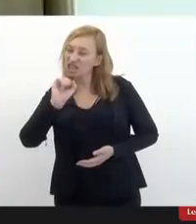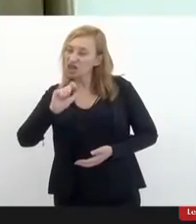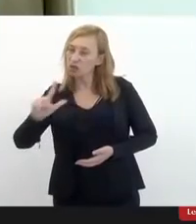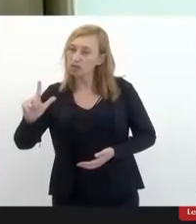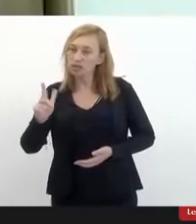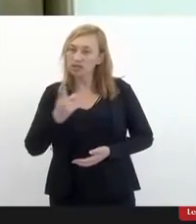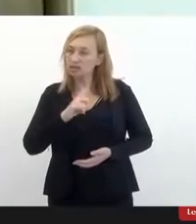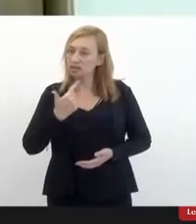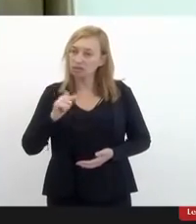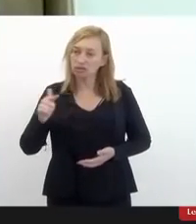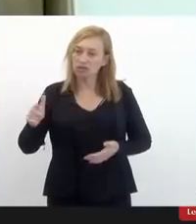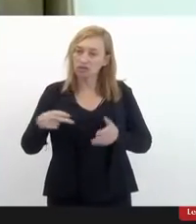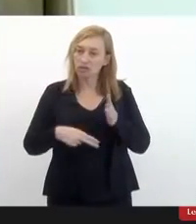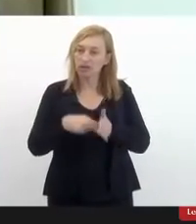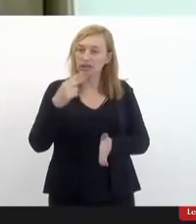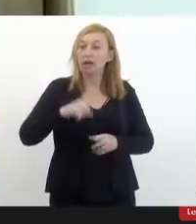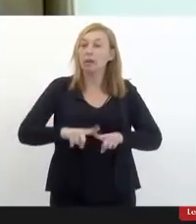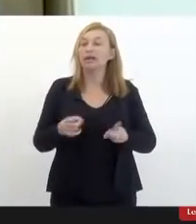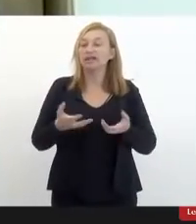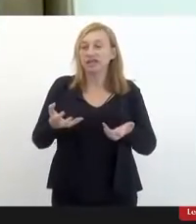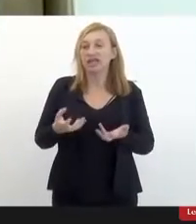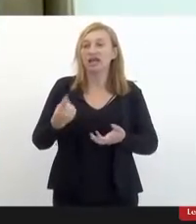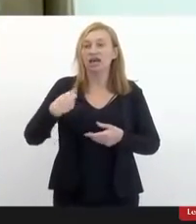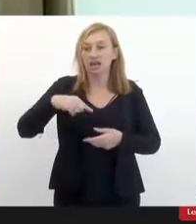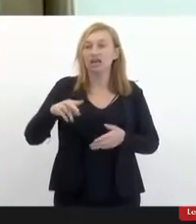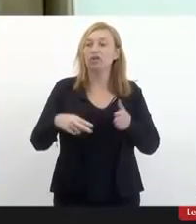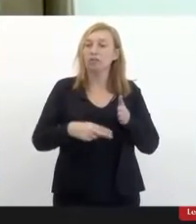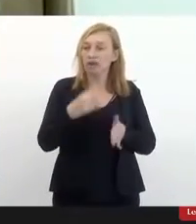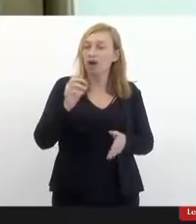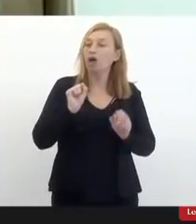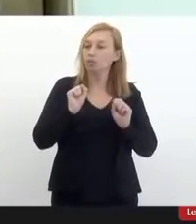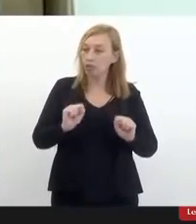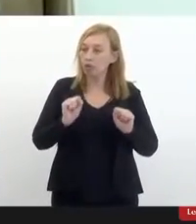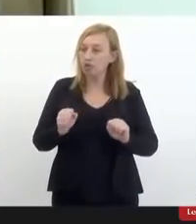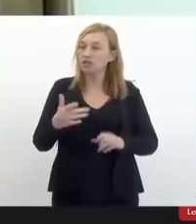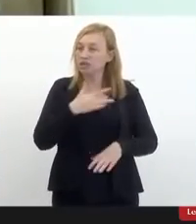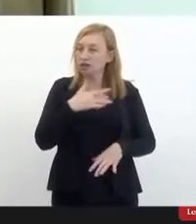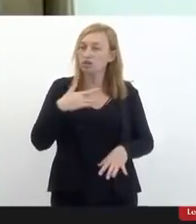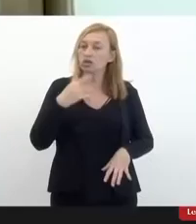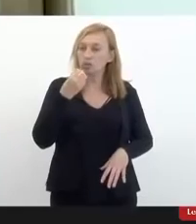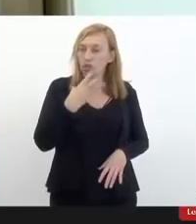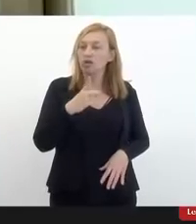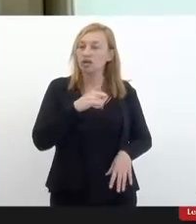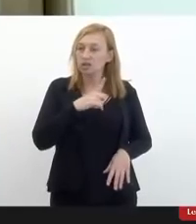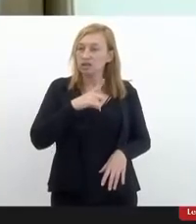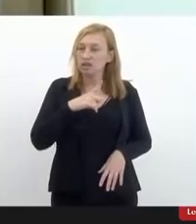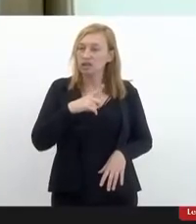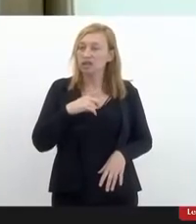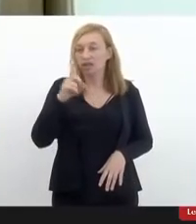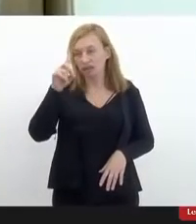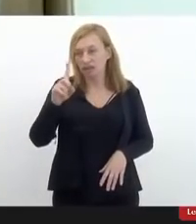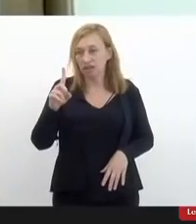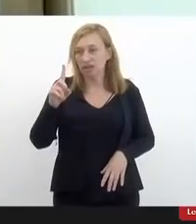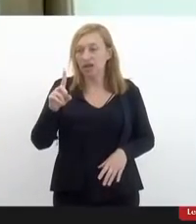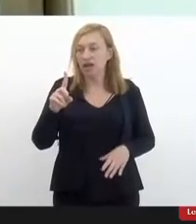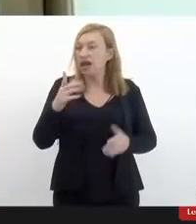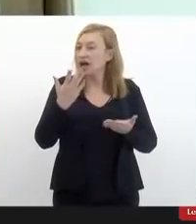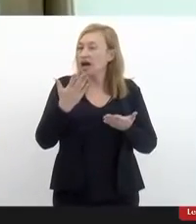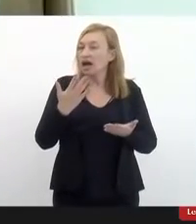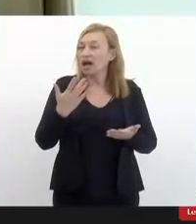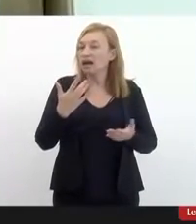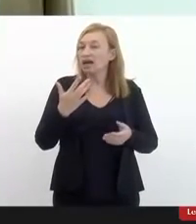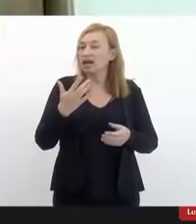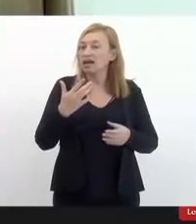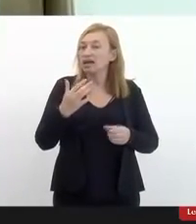Mas, se ele se dispõe a operar e ele pode ter condições de saúde, essa deficiência deixa de ser